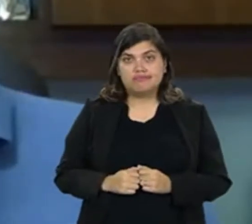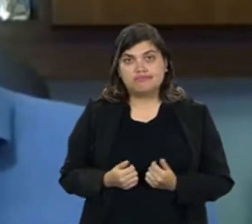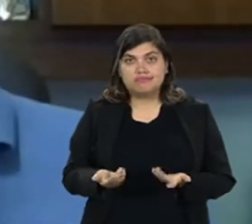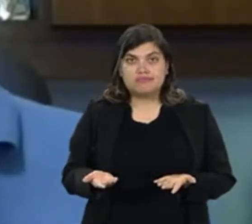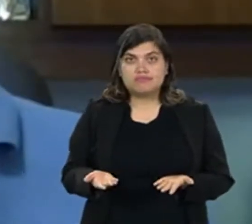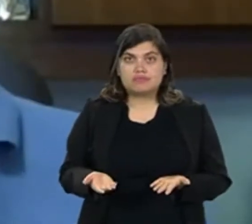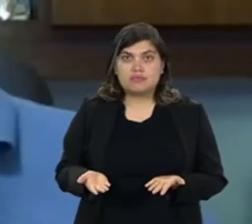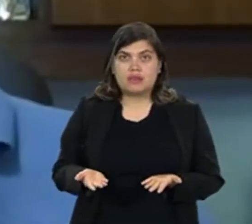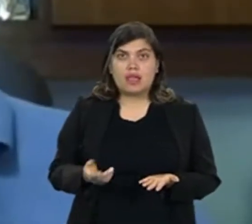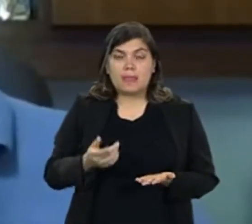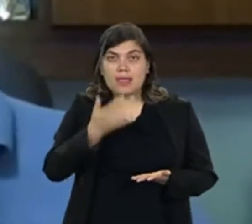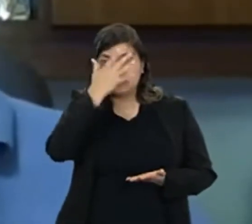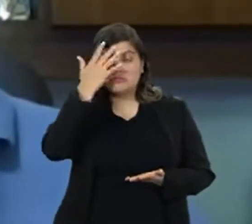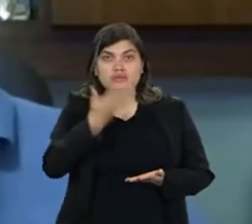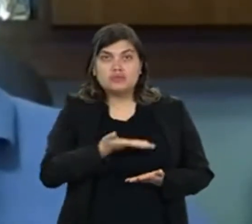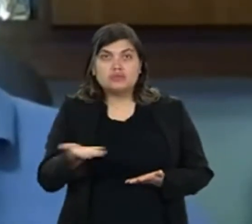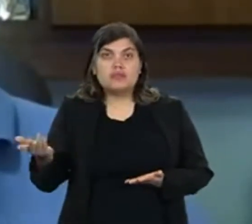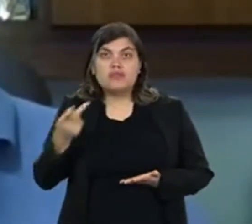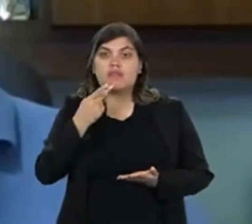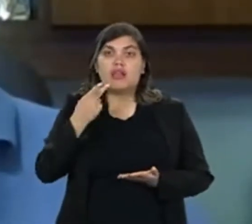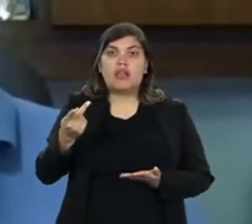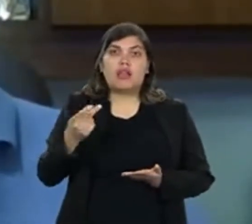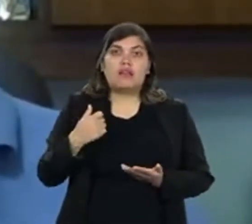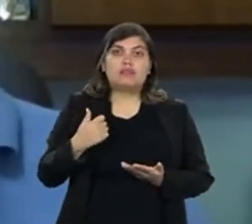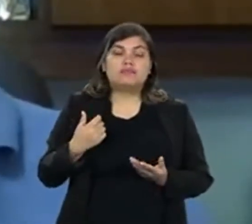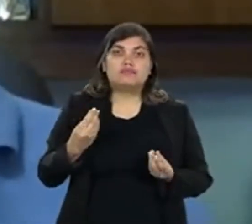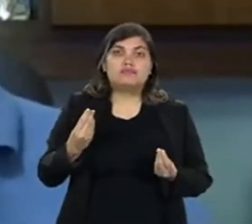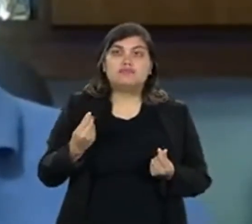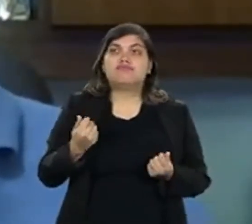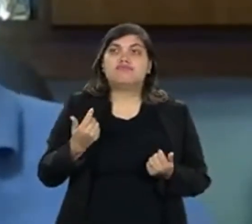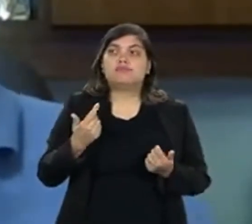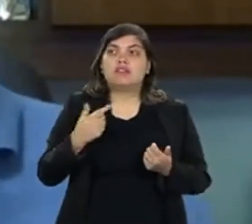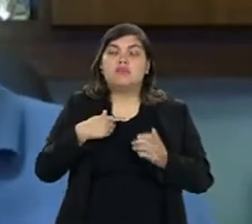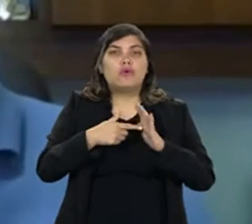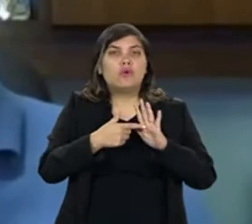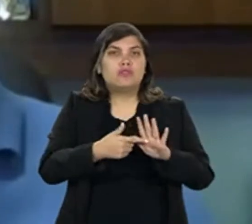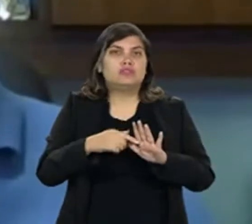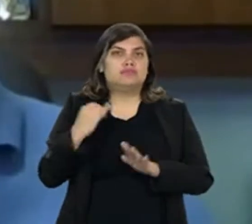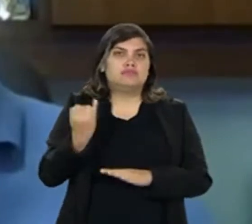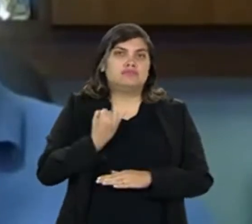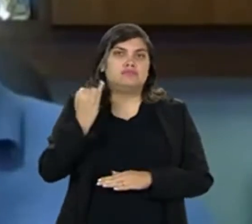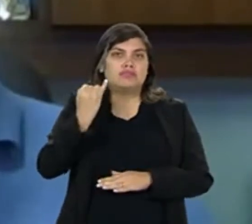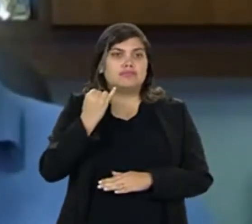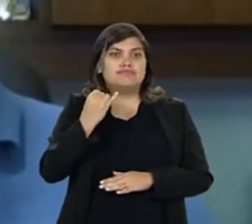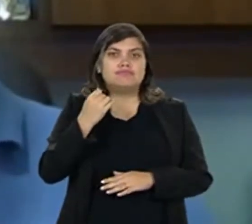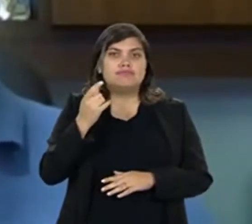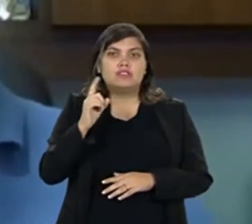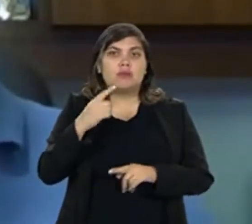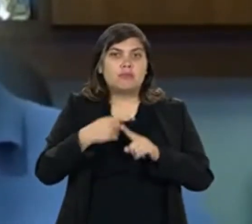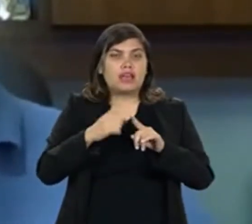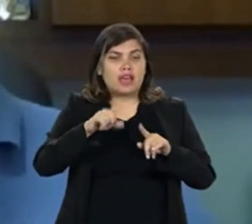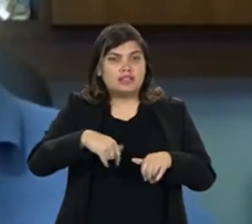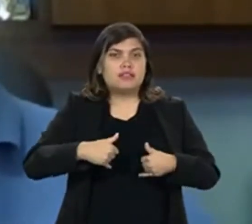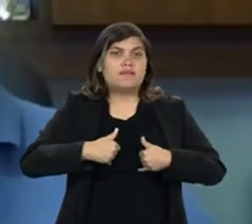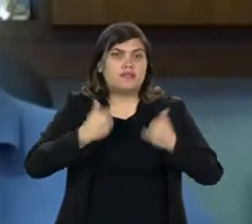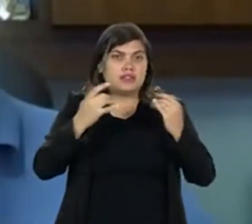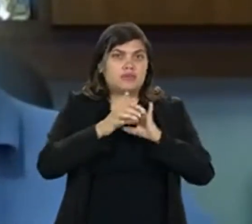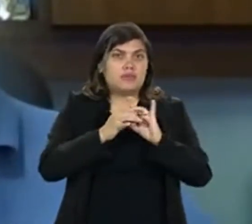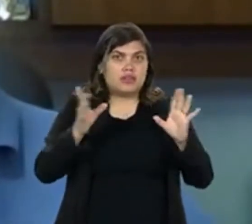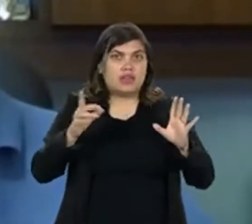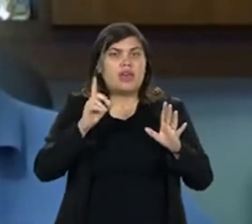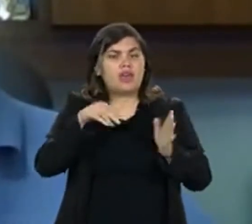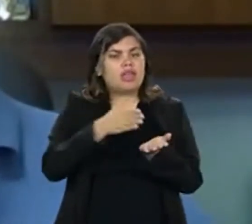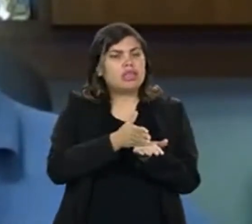a gente não sente aqui. Então, e as pessoas talvez não deem a devida importância para isso.